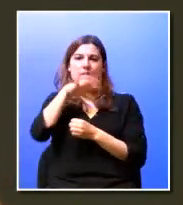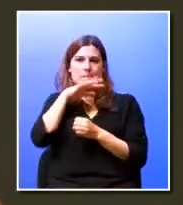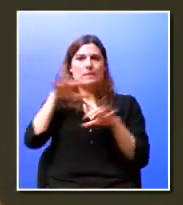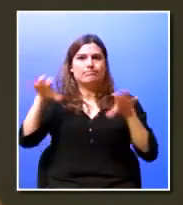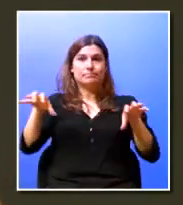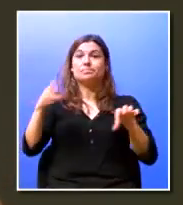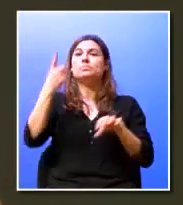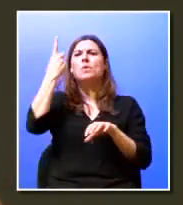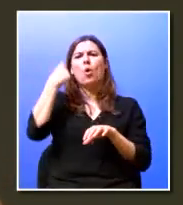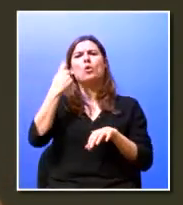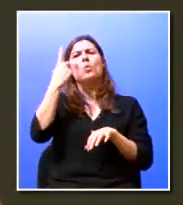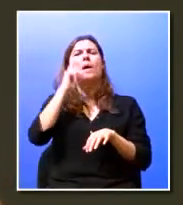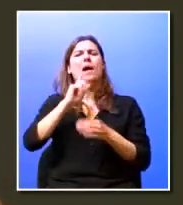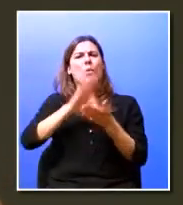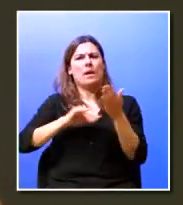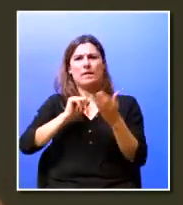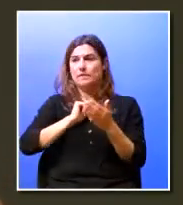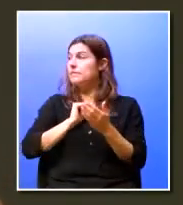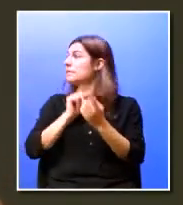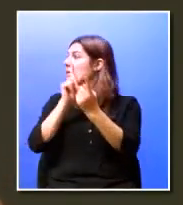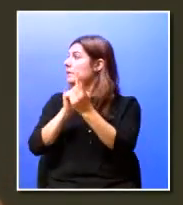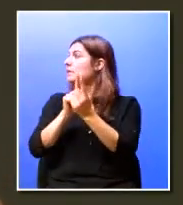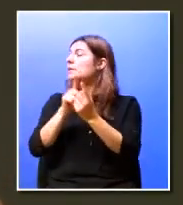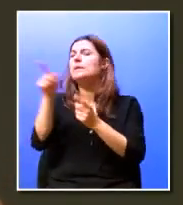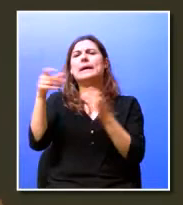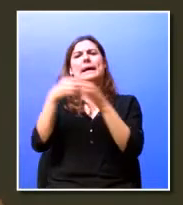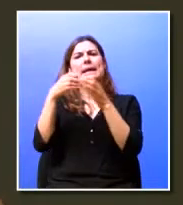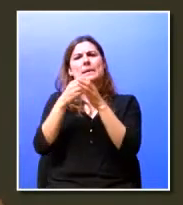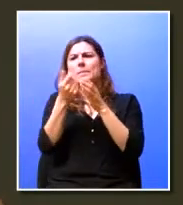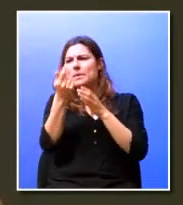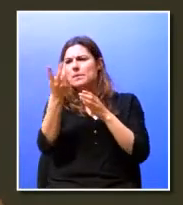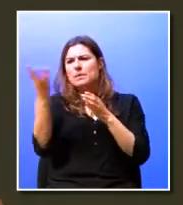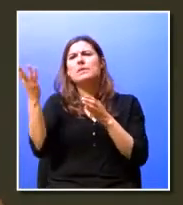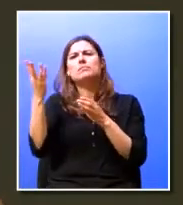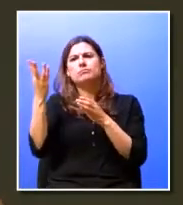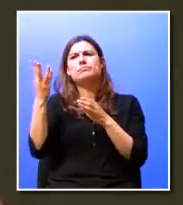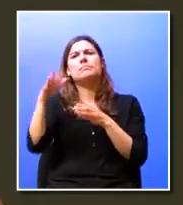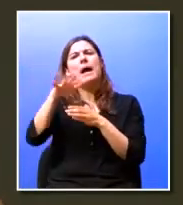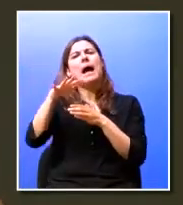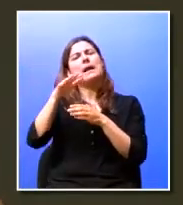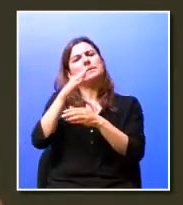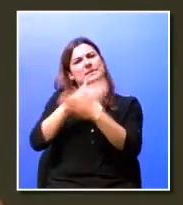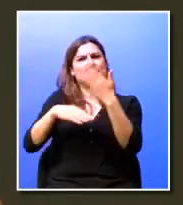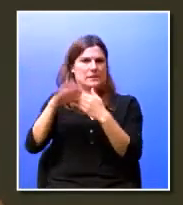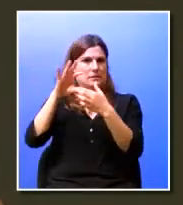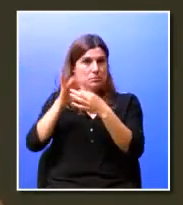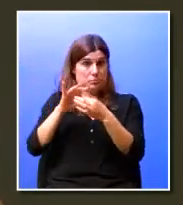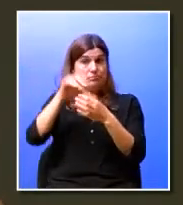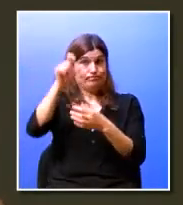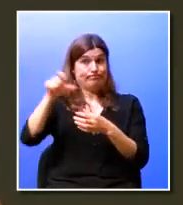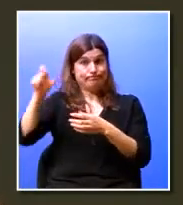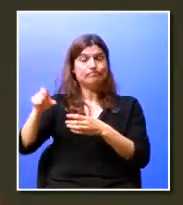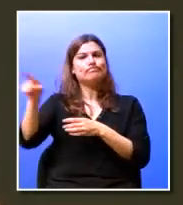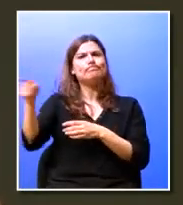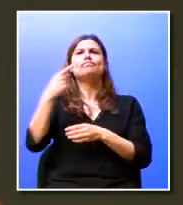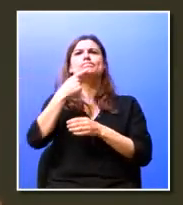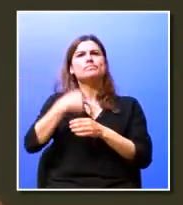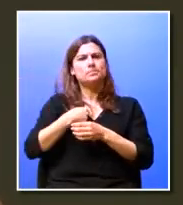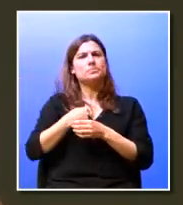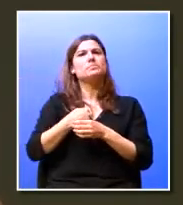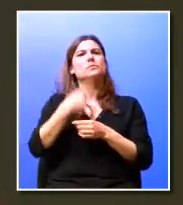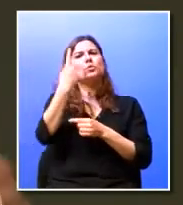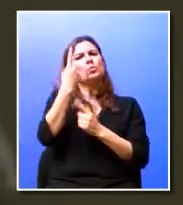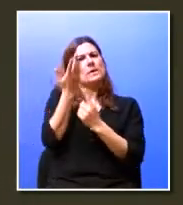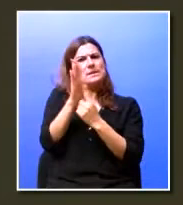ontem quis conversar com uma colega que tem na sua equipa vários elementos portadores de deficiência e ela recordava-me um